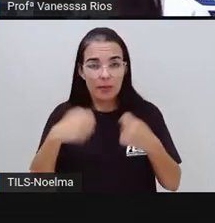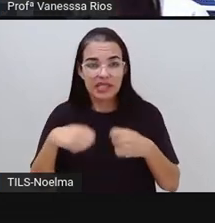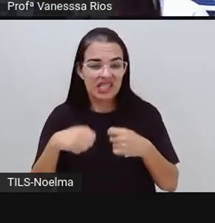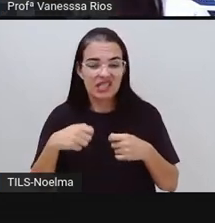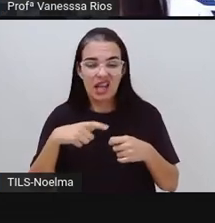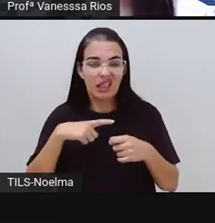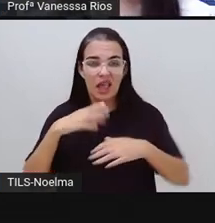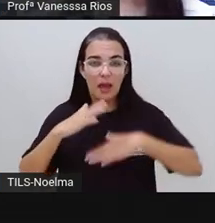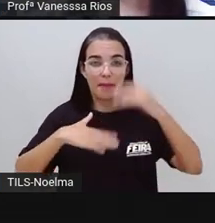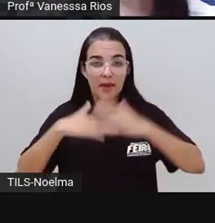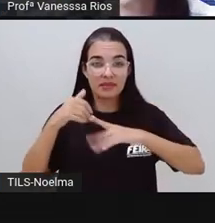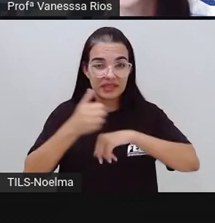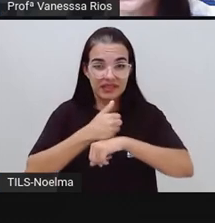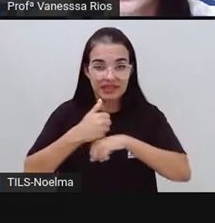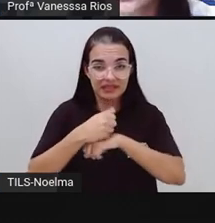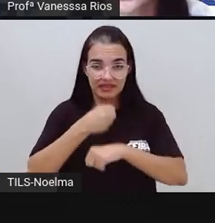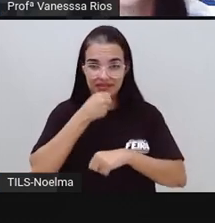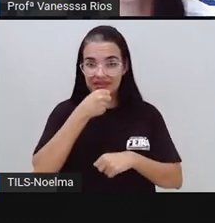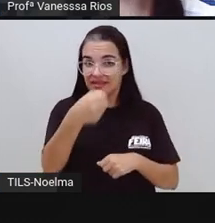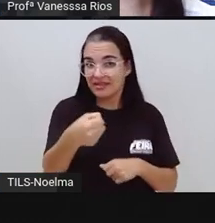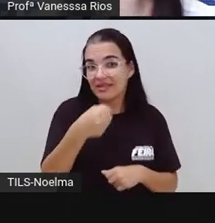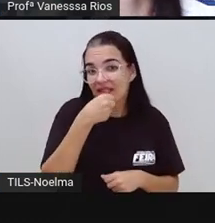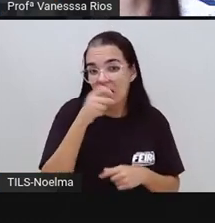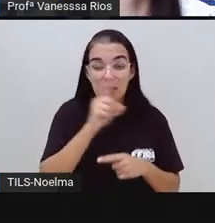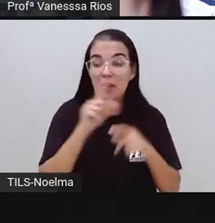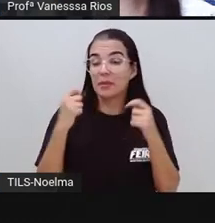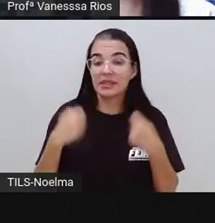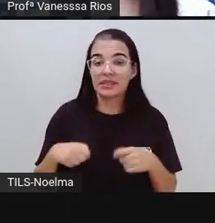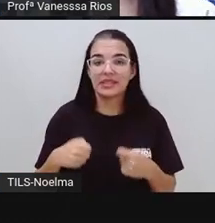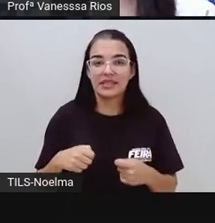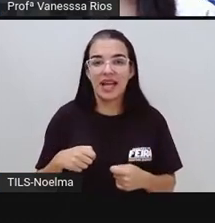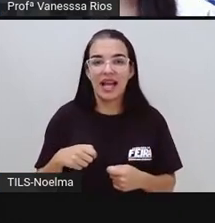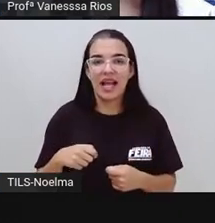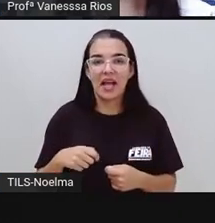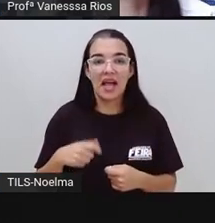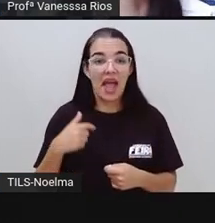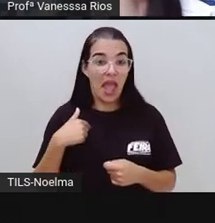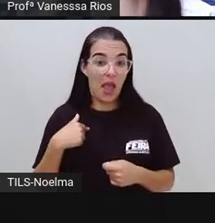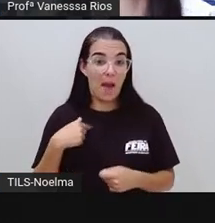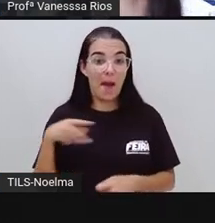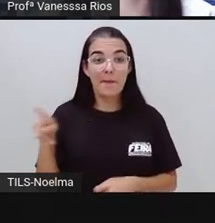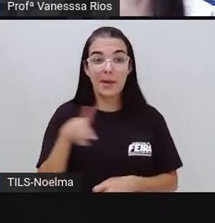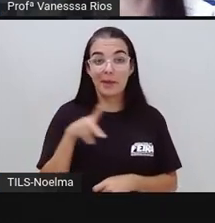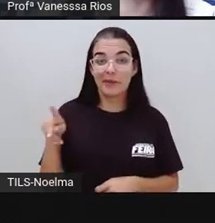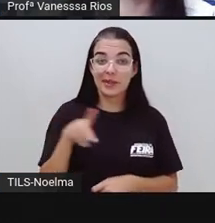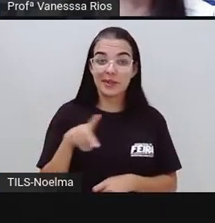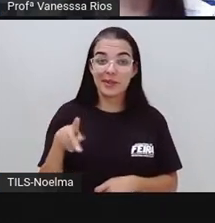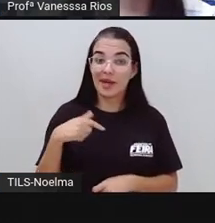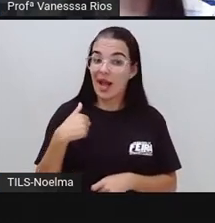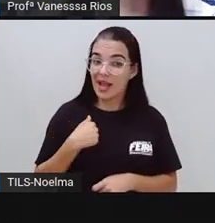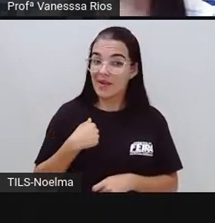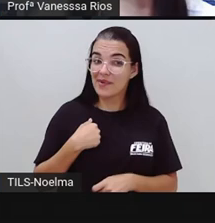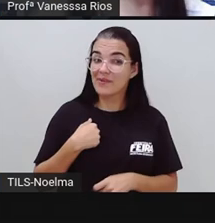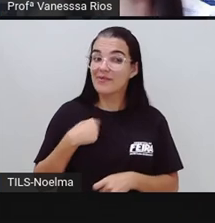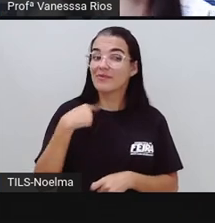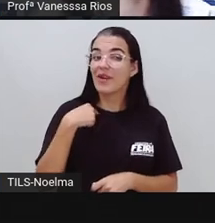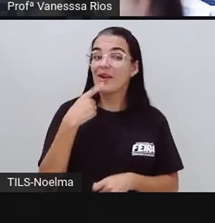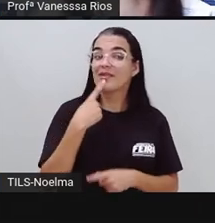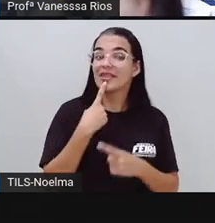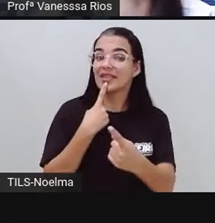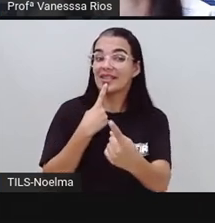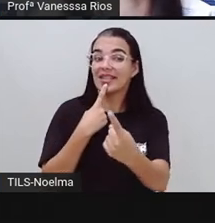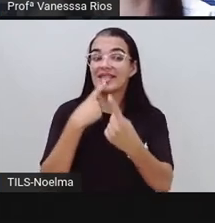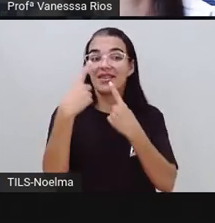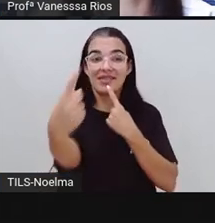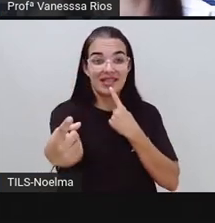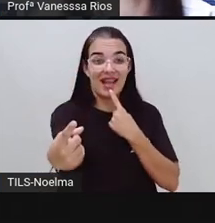repórter, não precisa ser jornalista? Pois é, a Pró aqui é professora e agora vai me entrevistar,